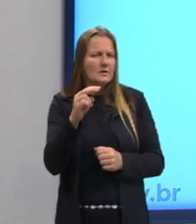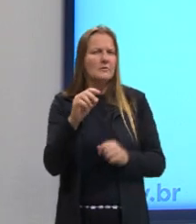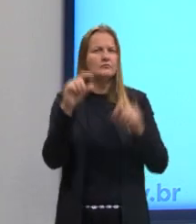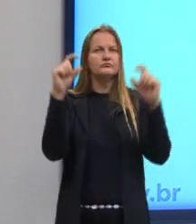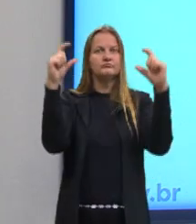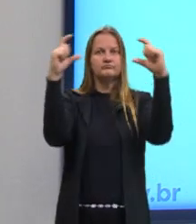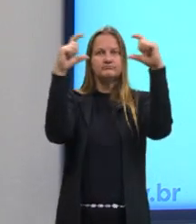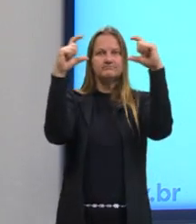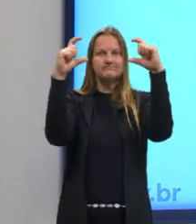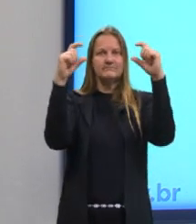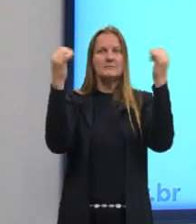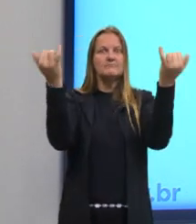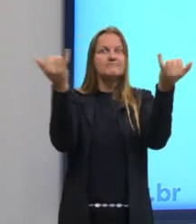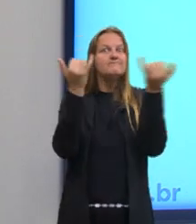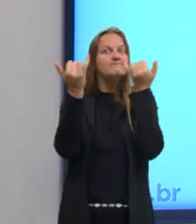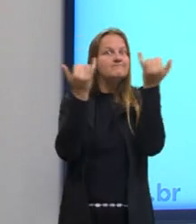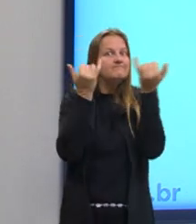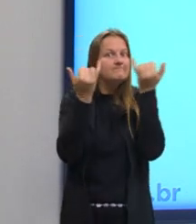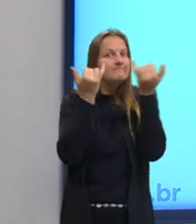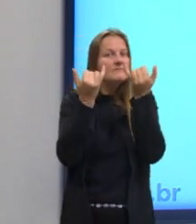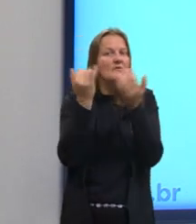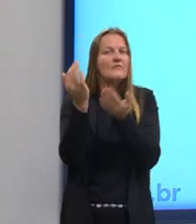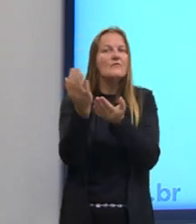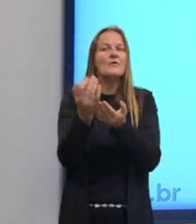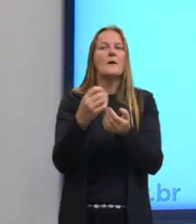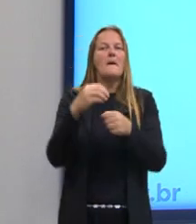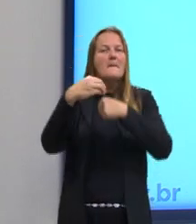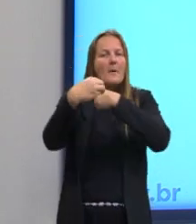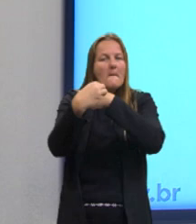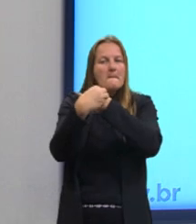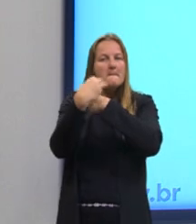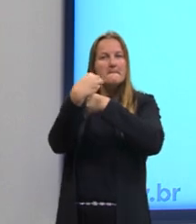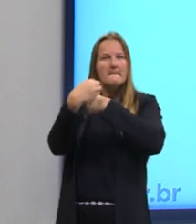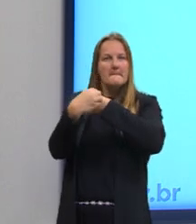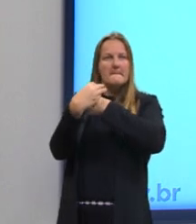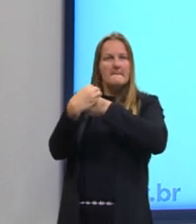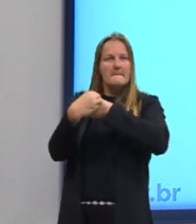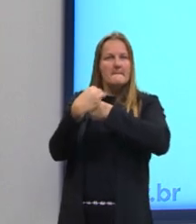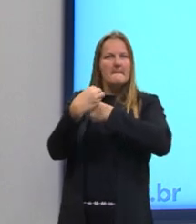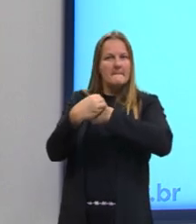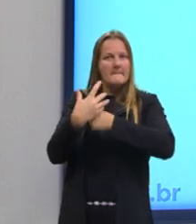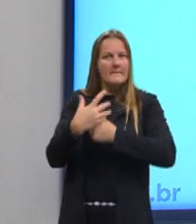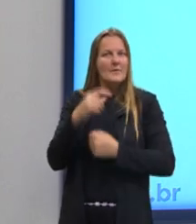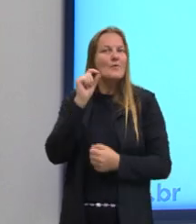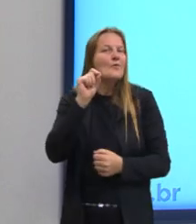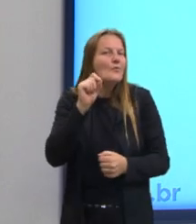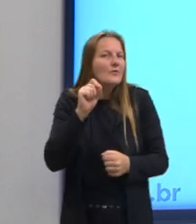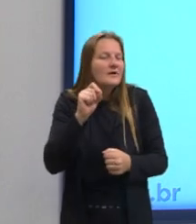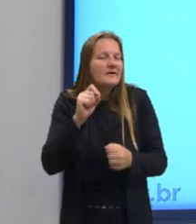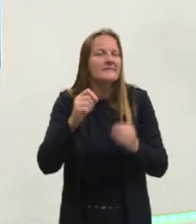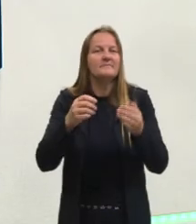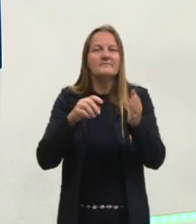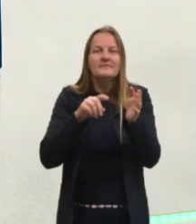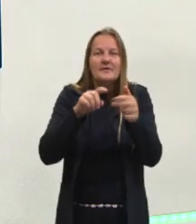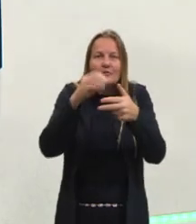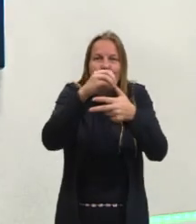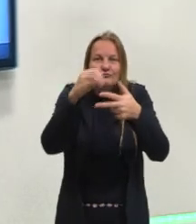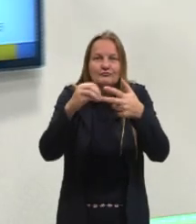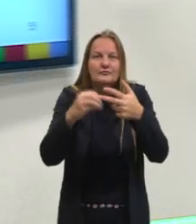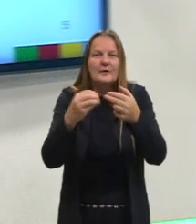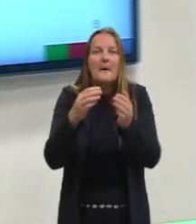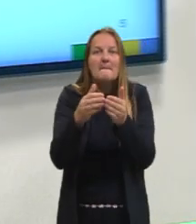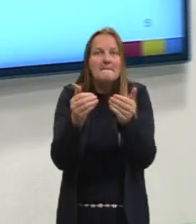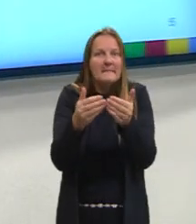enunciado, porque o enunciado já vai nos trazer as pistas, o que a questão está pedindo.